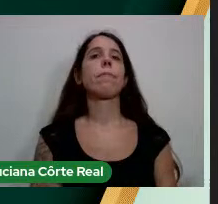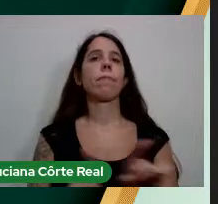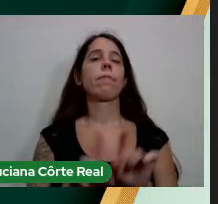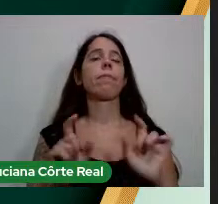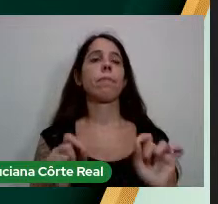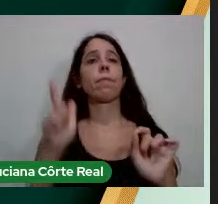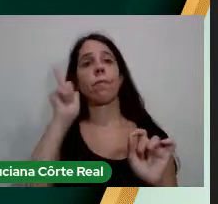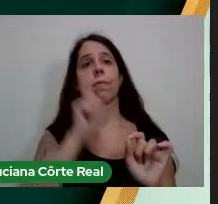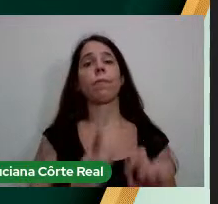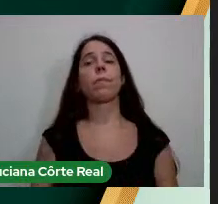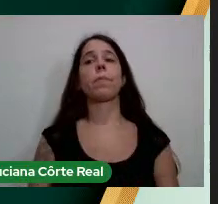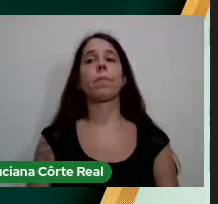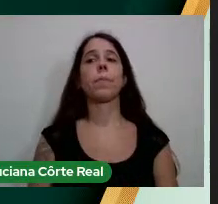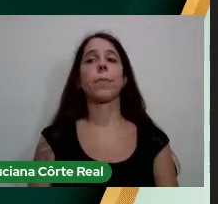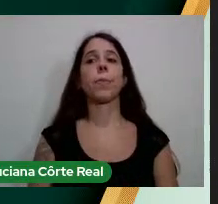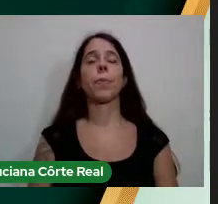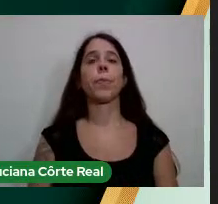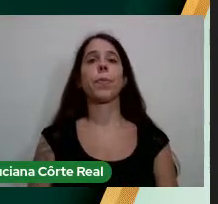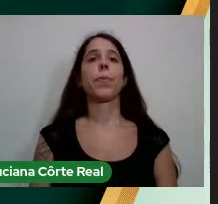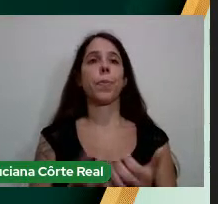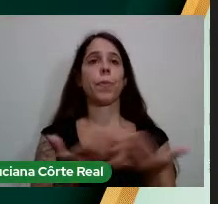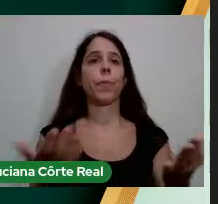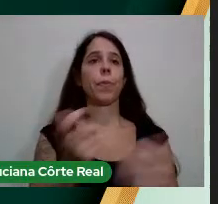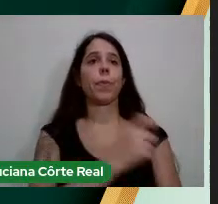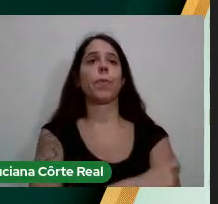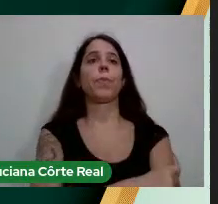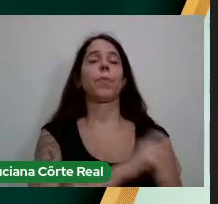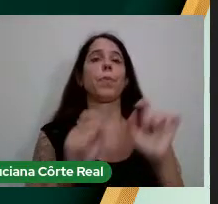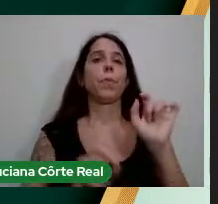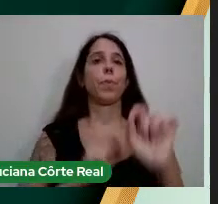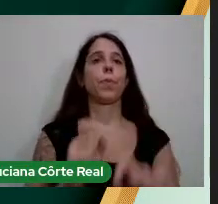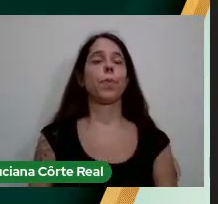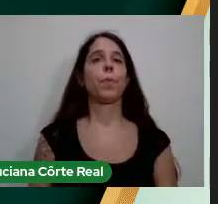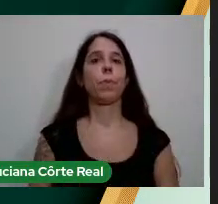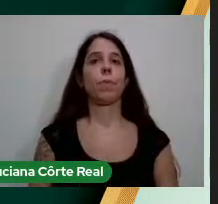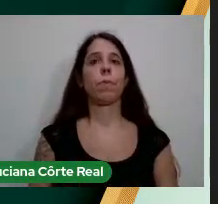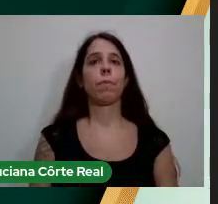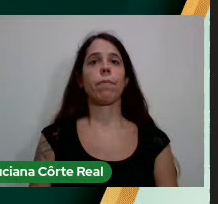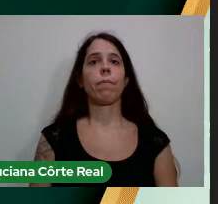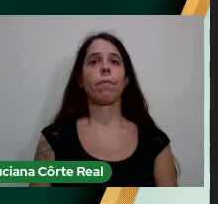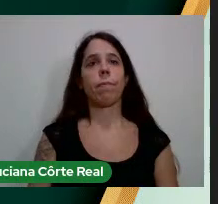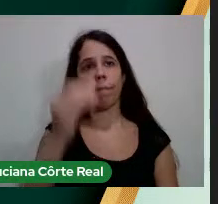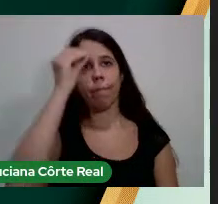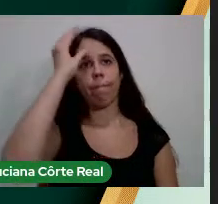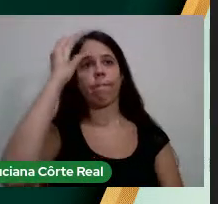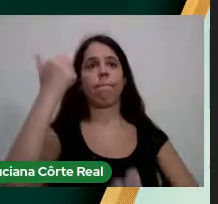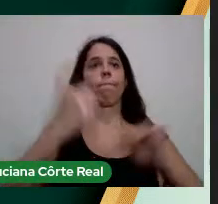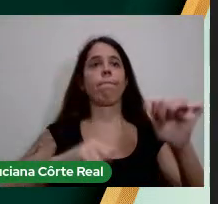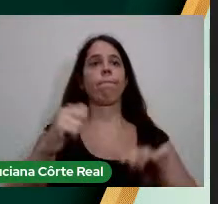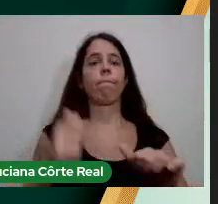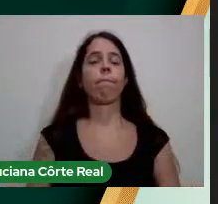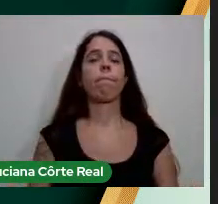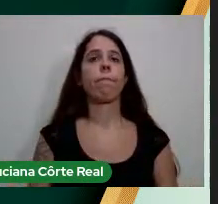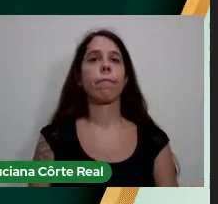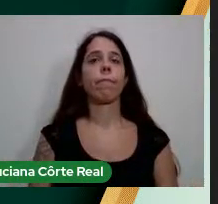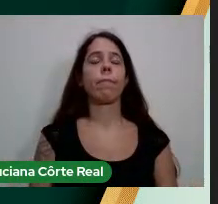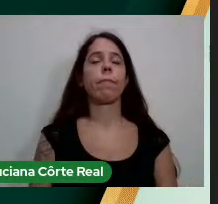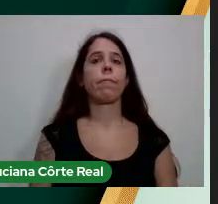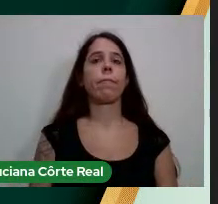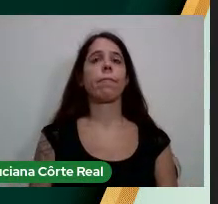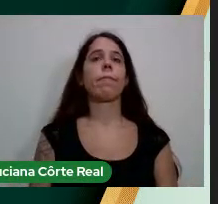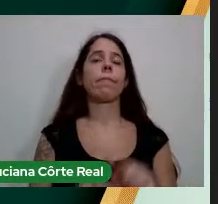Proporcionar Para os nossos Alunos Um conhecimento De qualidade Com muito